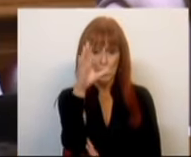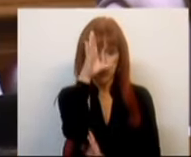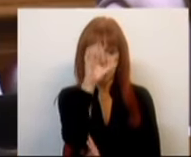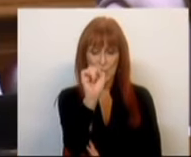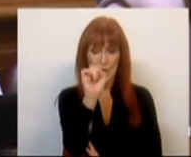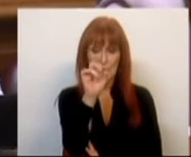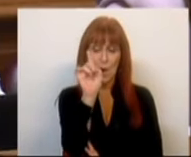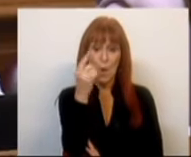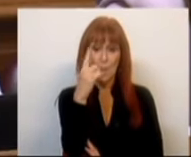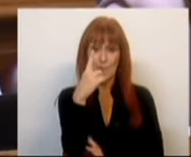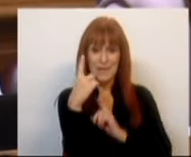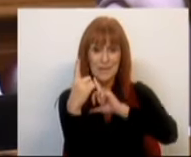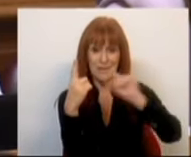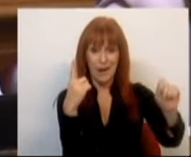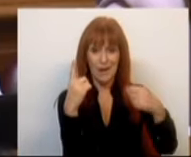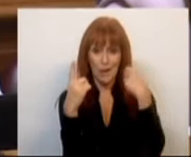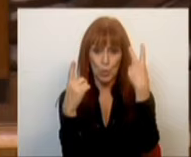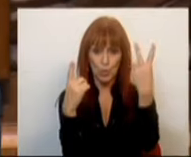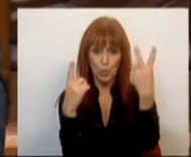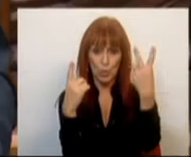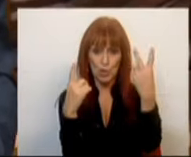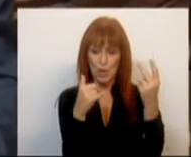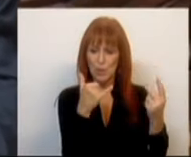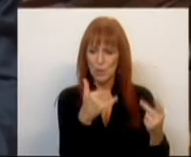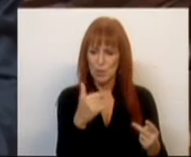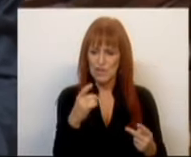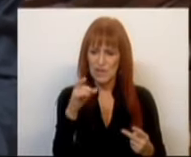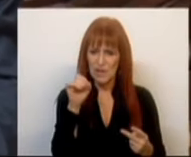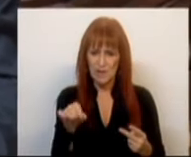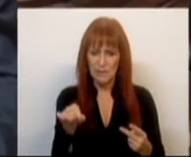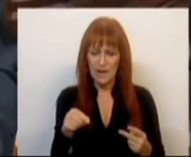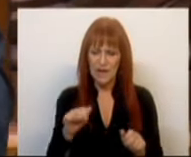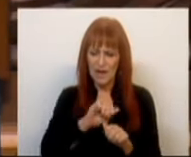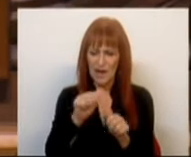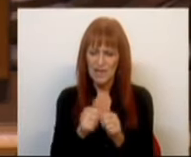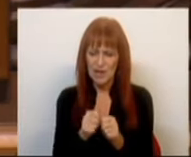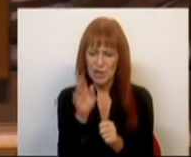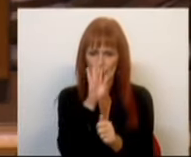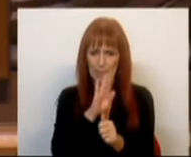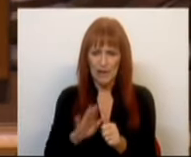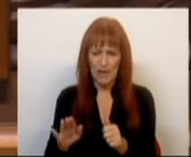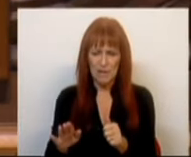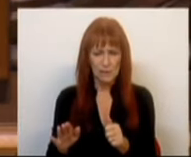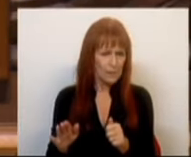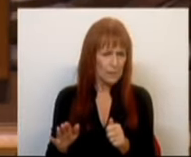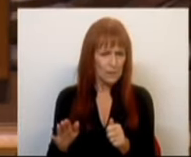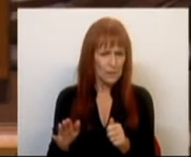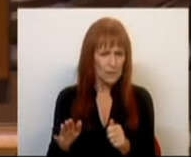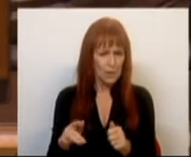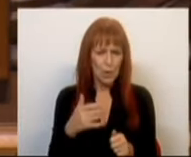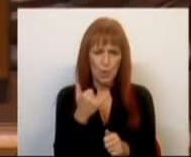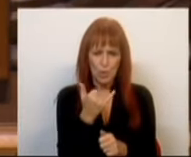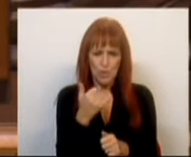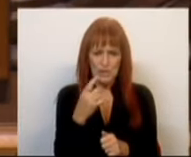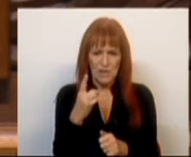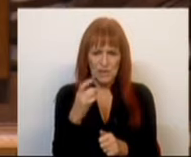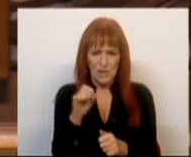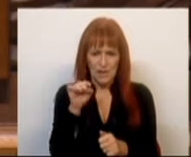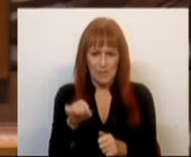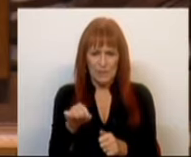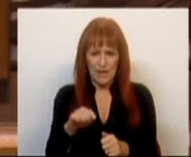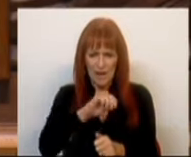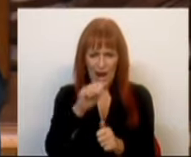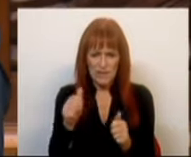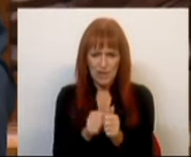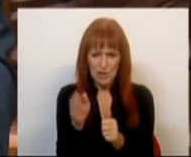se saírem dois aos 260 mil assistentes operacionais. Os 260 mil assistentes